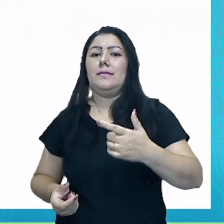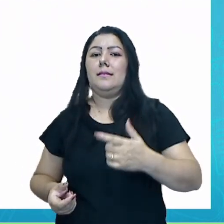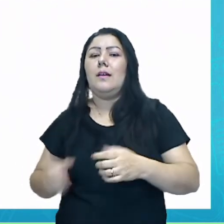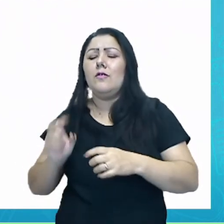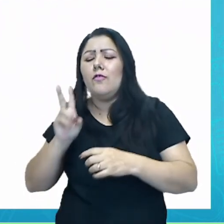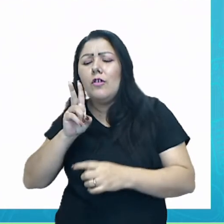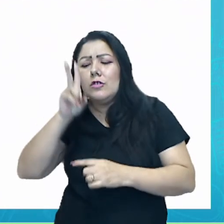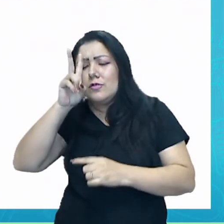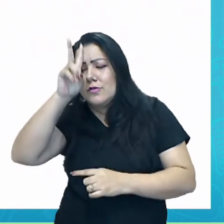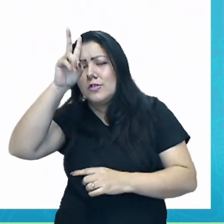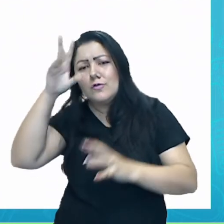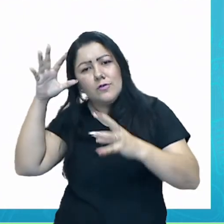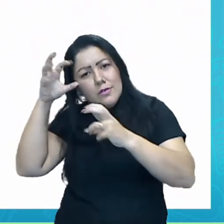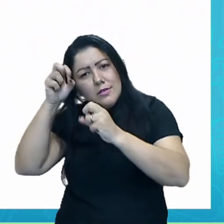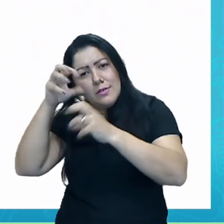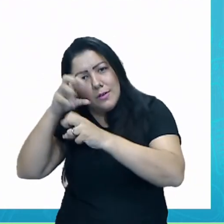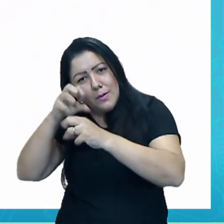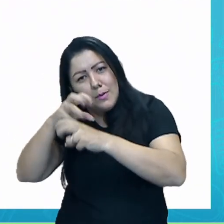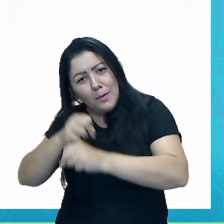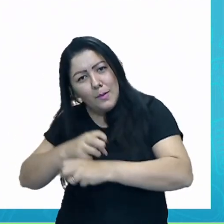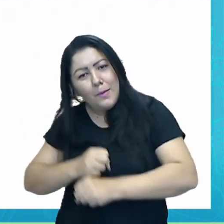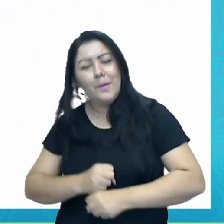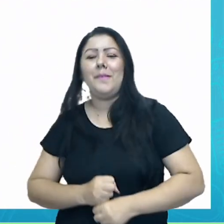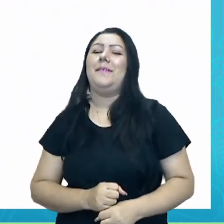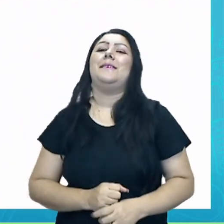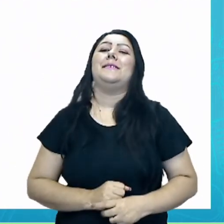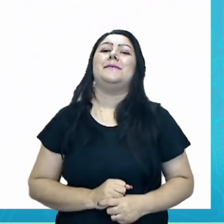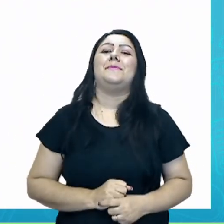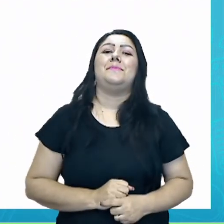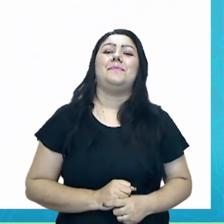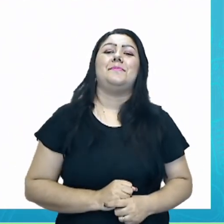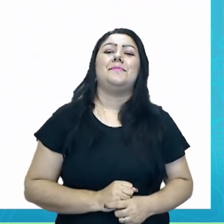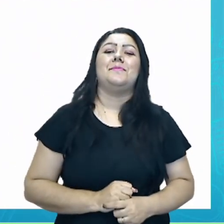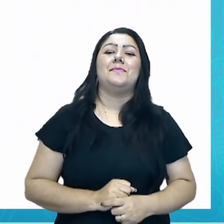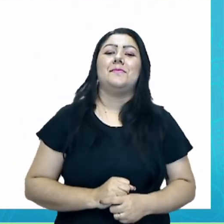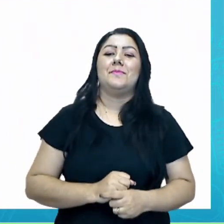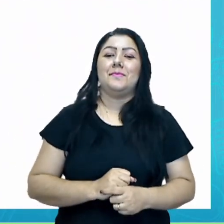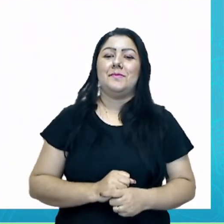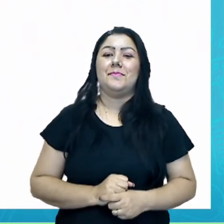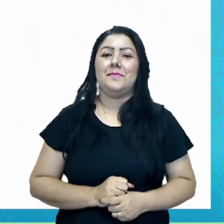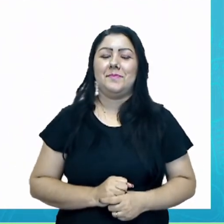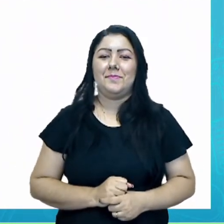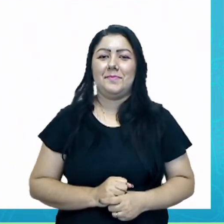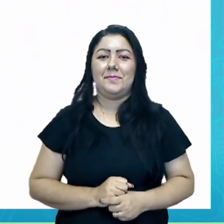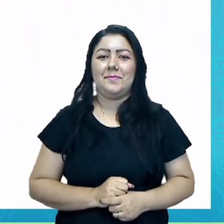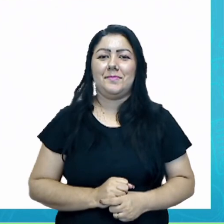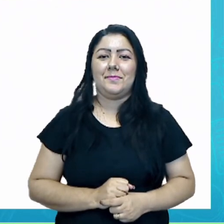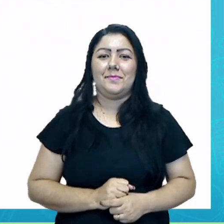pelo verde claro, verde escuro e as várias tonalidades de verde.